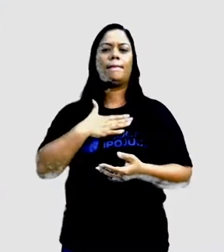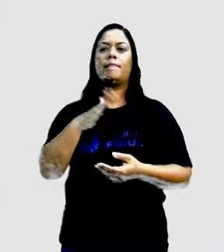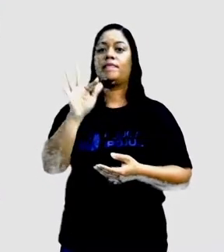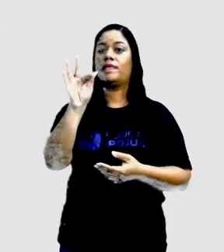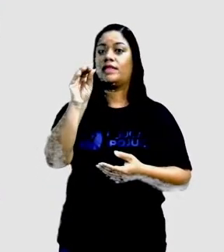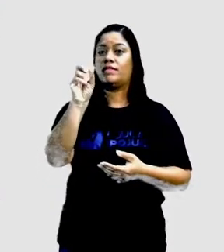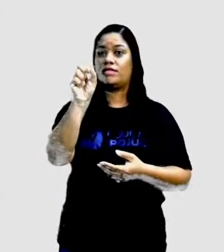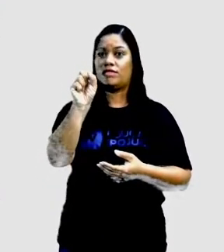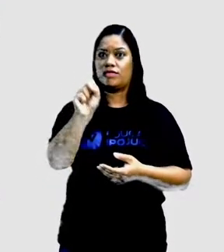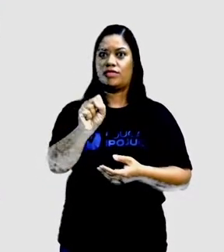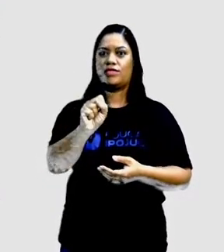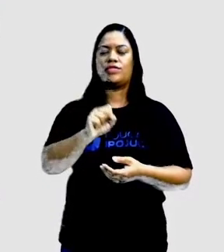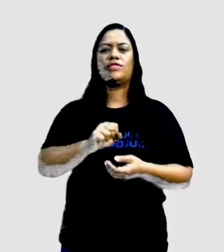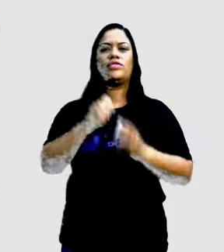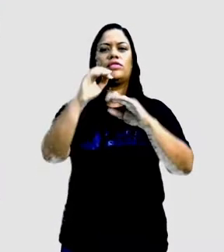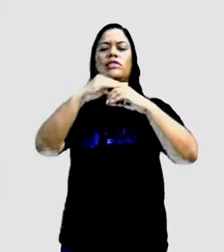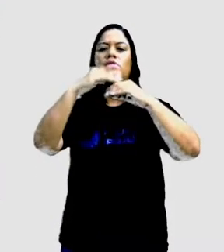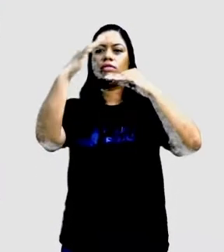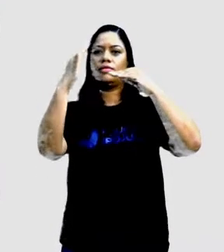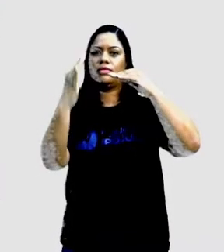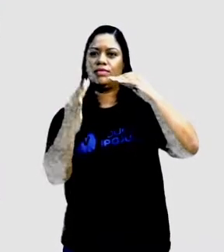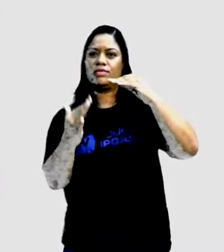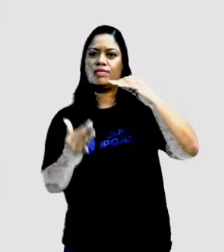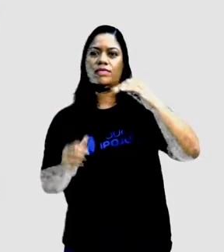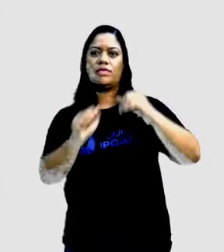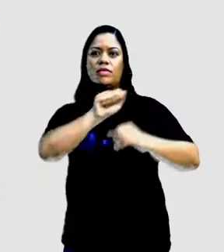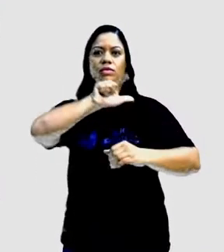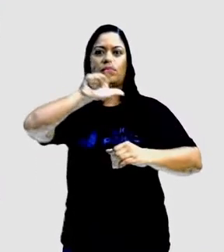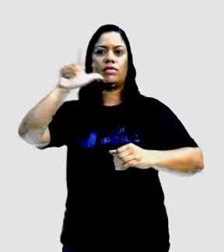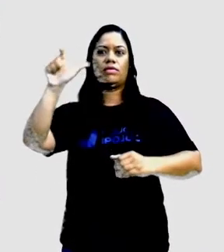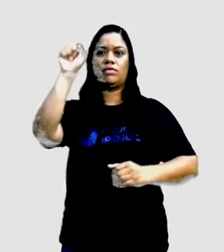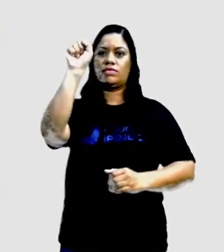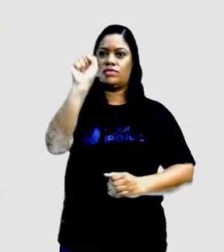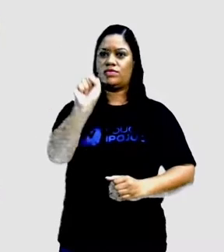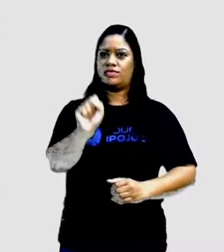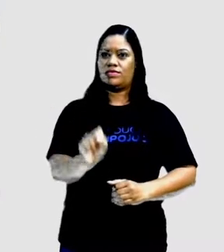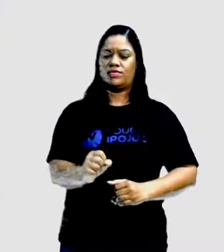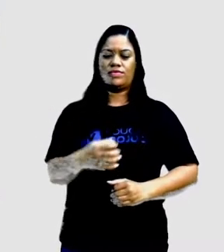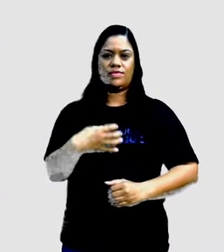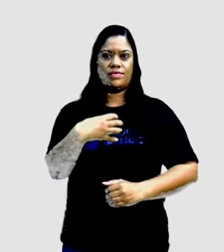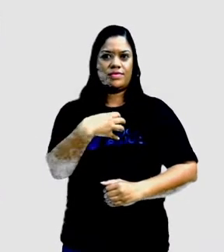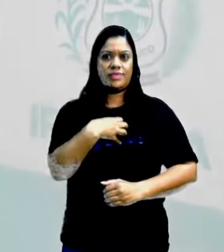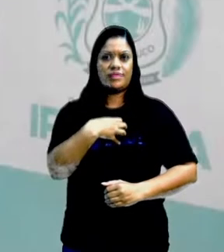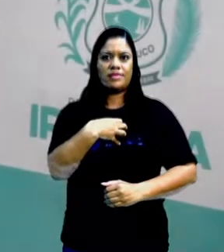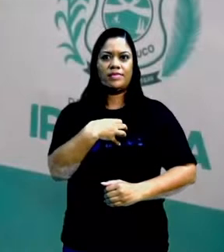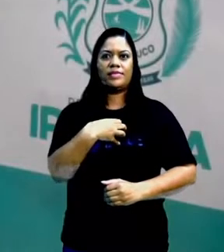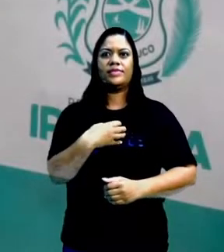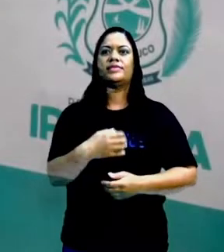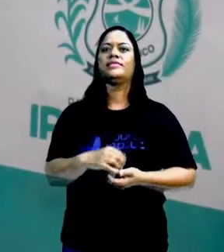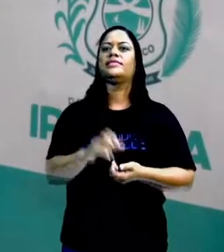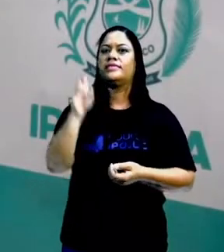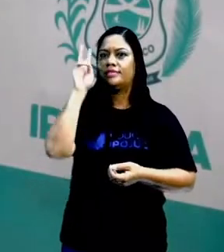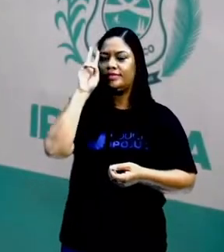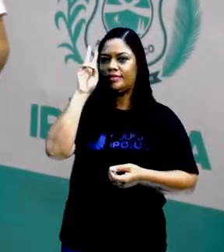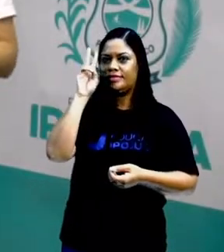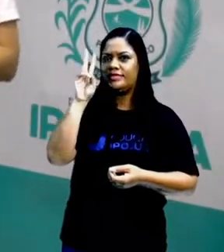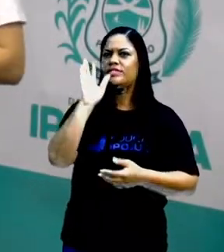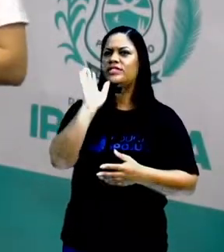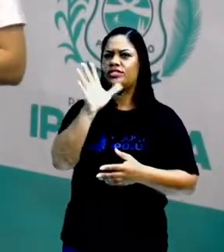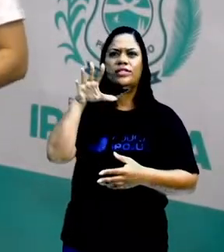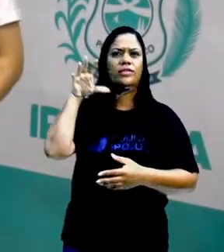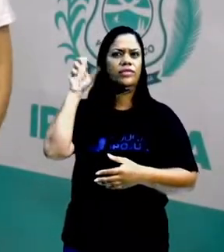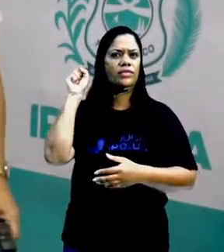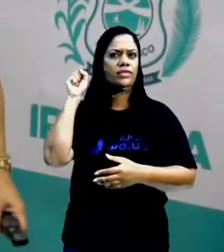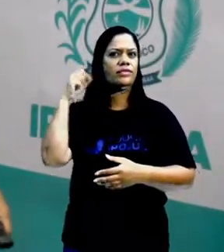Iguaçu, polo sul meu azul, luz do sentimento nu. Dejavan. Lembram? Já ouviram essa